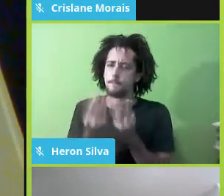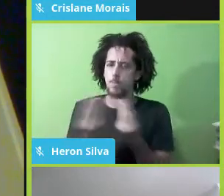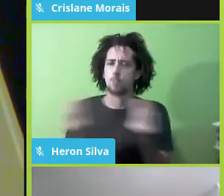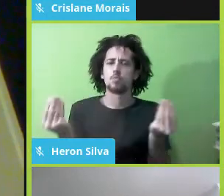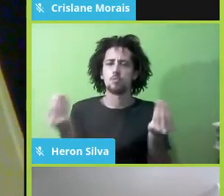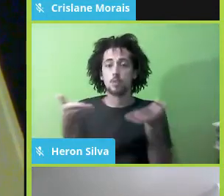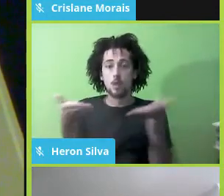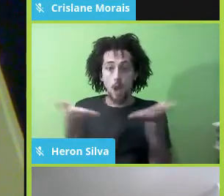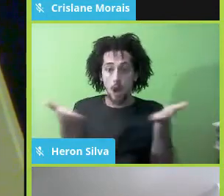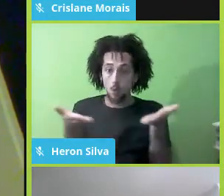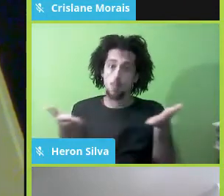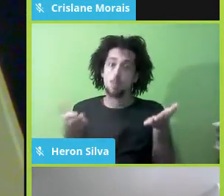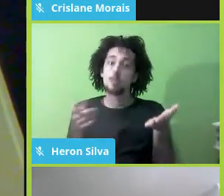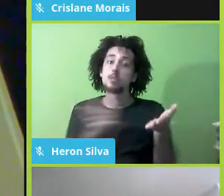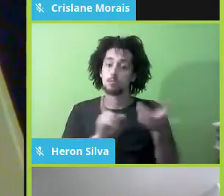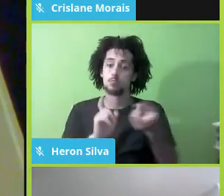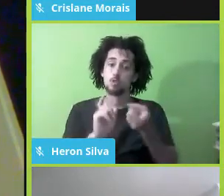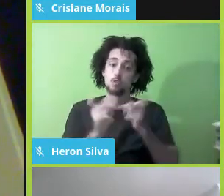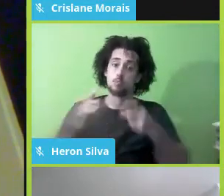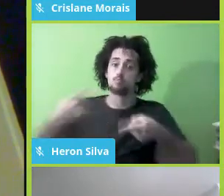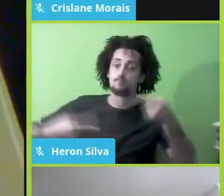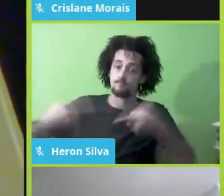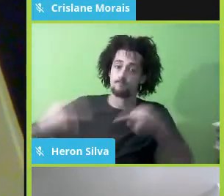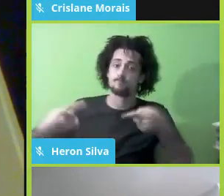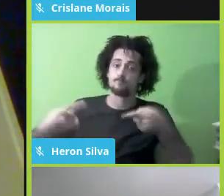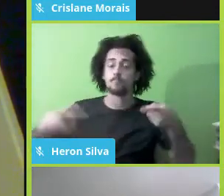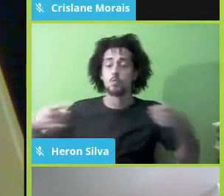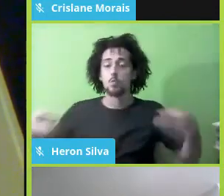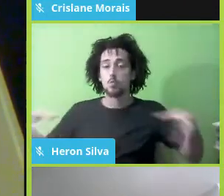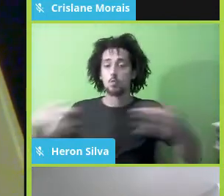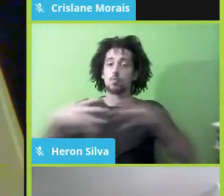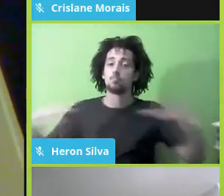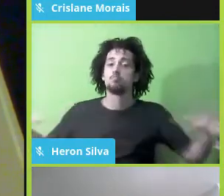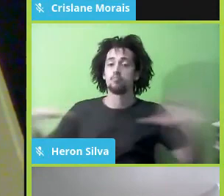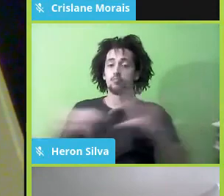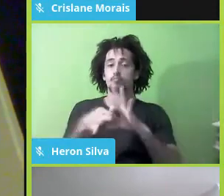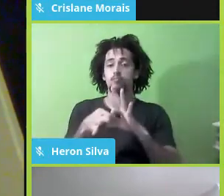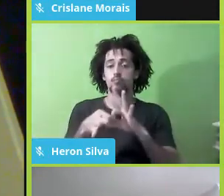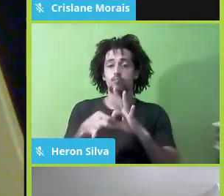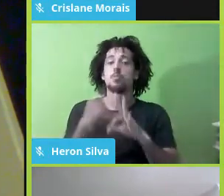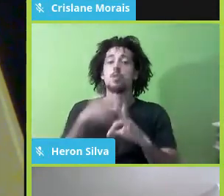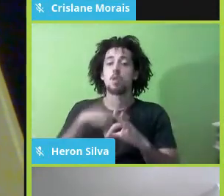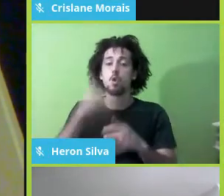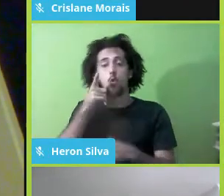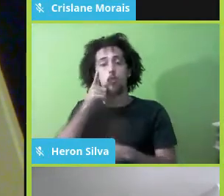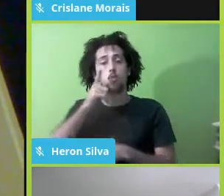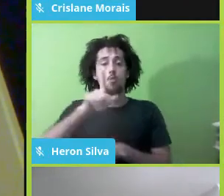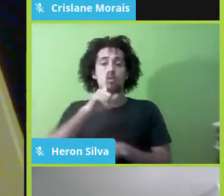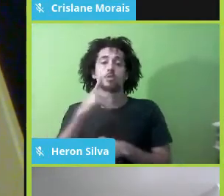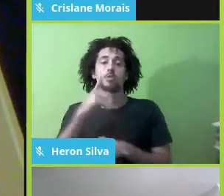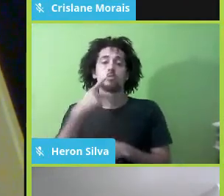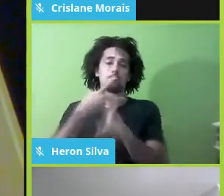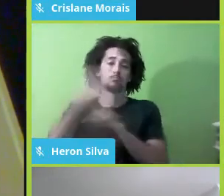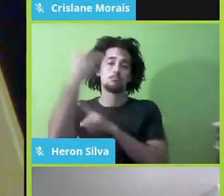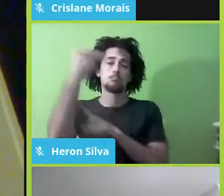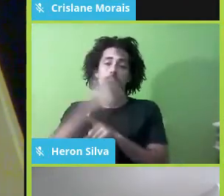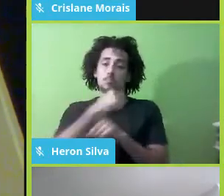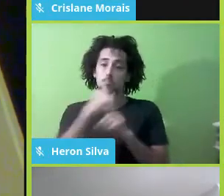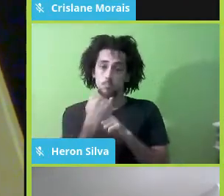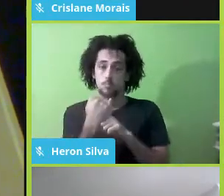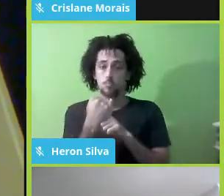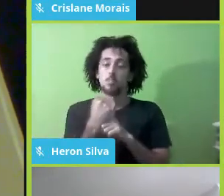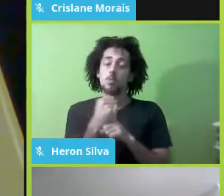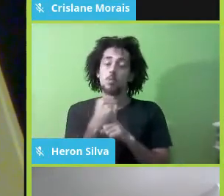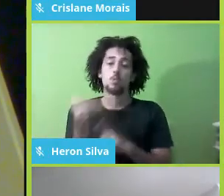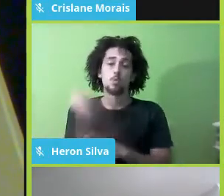é a disputa, e nós temos que lutar pelo Pronera, que é uma conquista da sociedade brasileira, né, você ter uma educação que tem em conta as